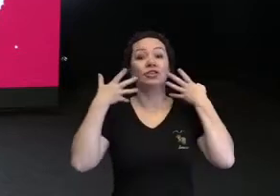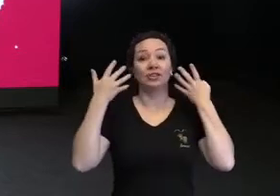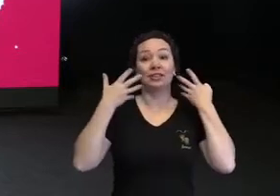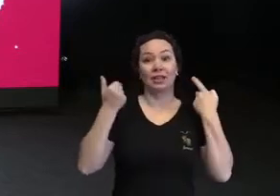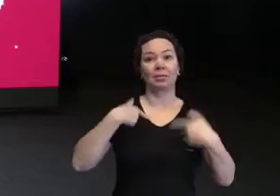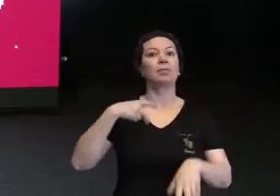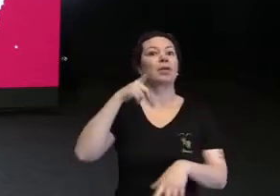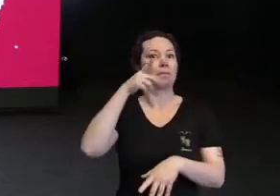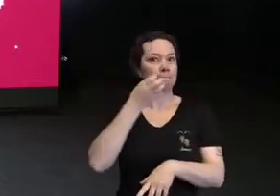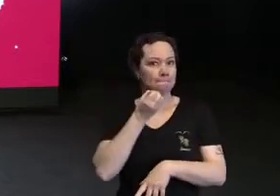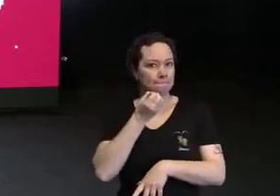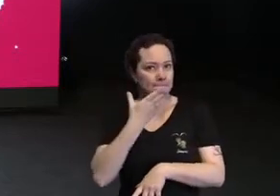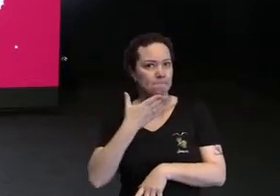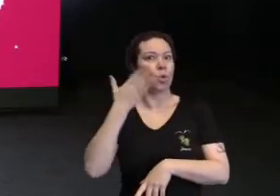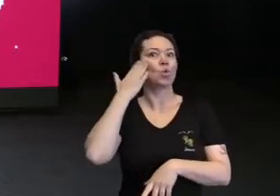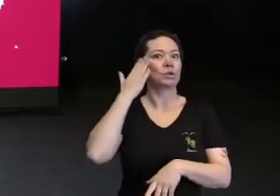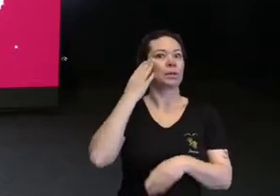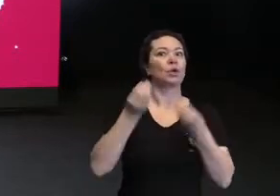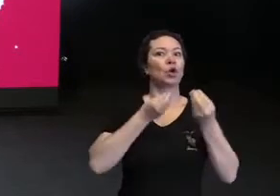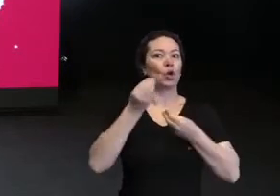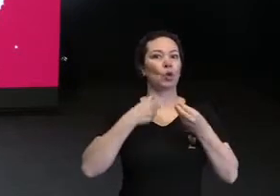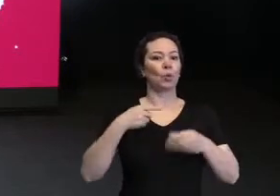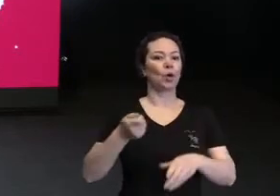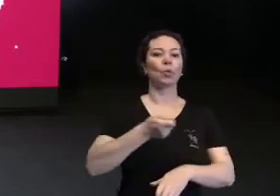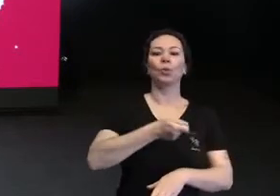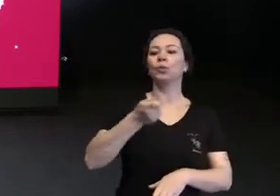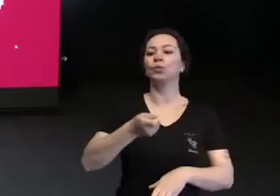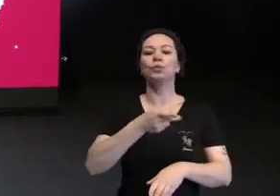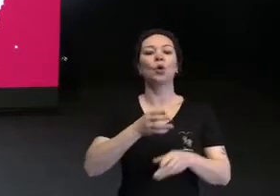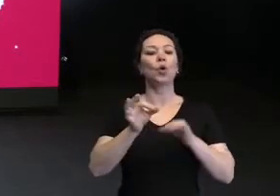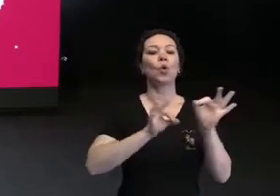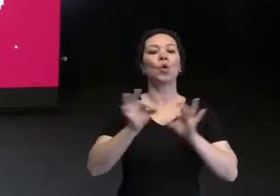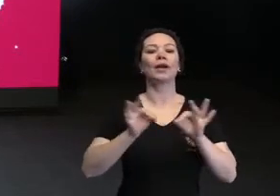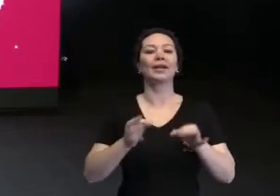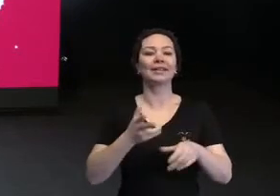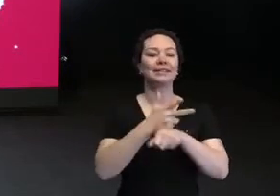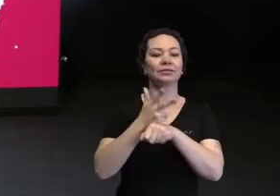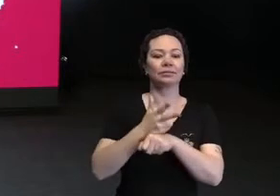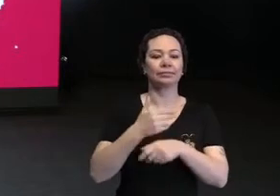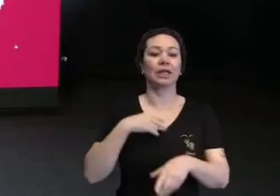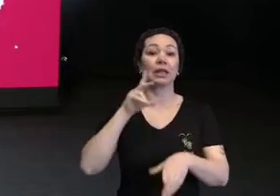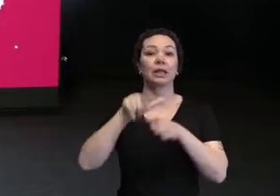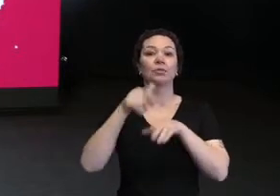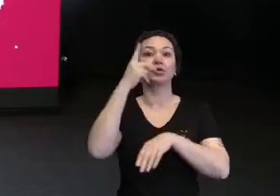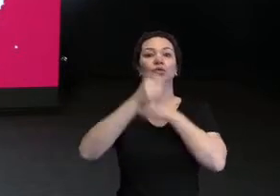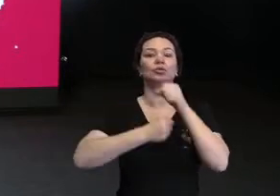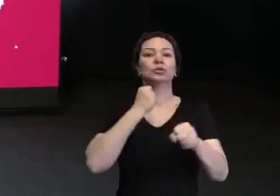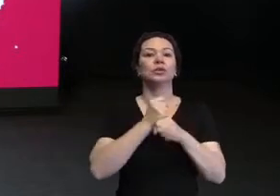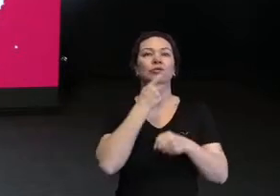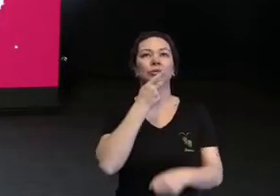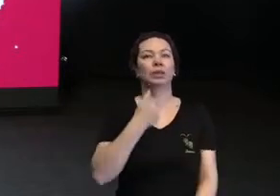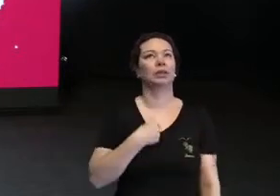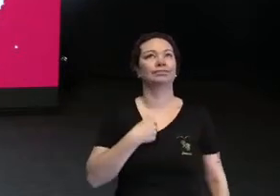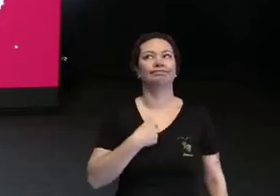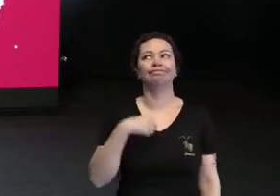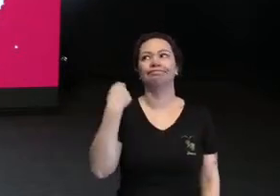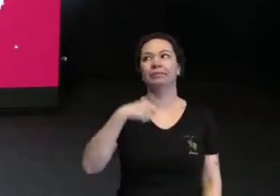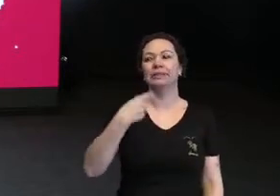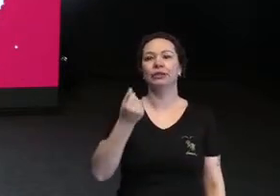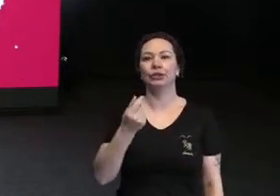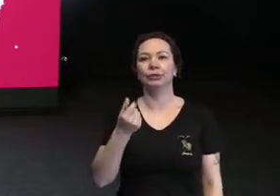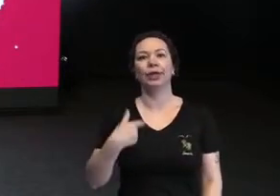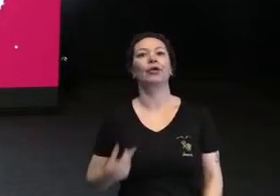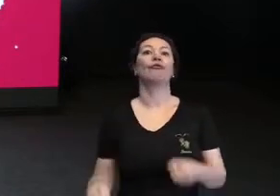ser um bom diretor. E aí, depois de um ano, eu falei, cara, não posso ficar mais sem dinheiro, eu preciso voltar para o mercado de trabalho. E aí,